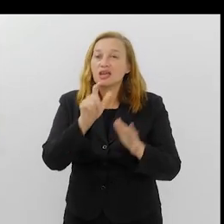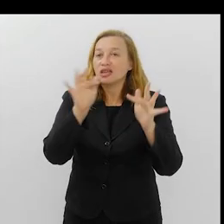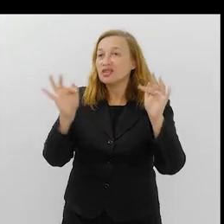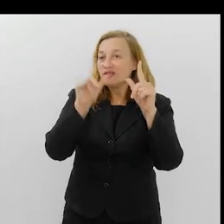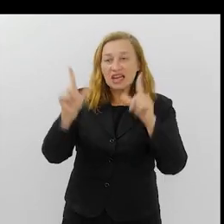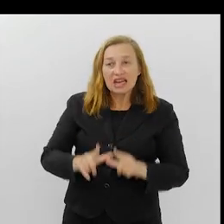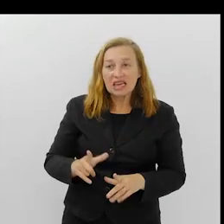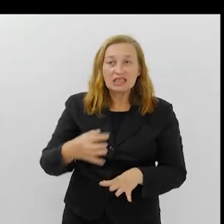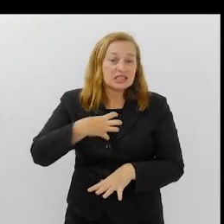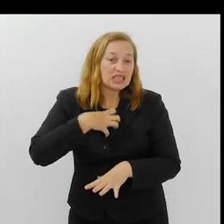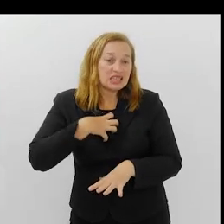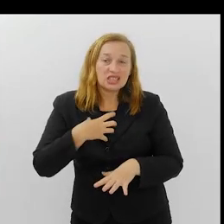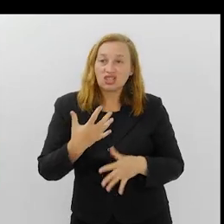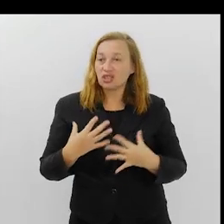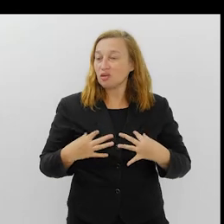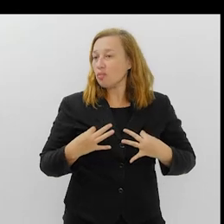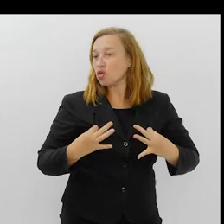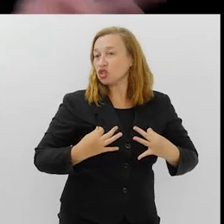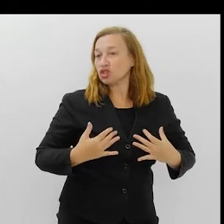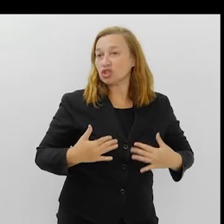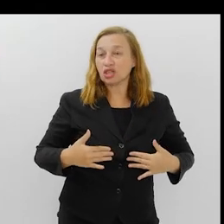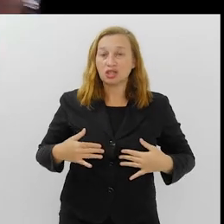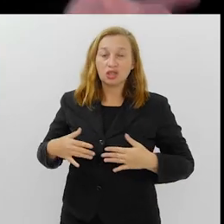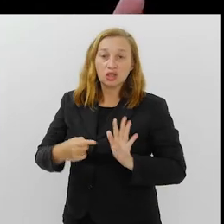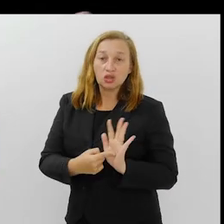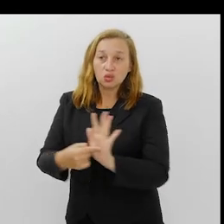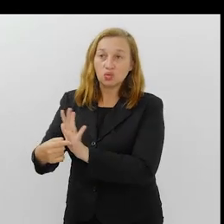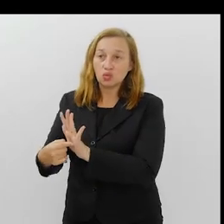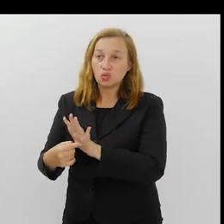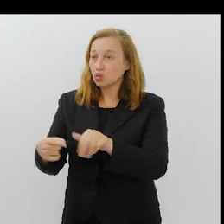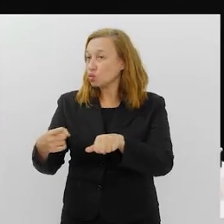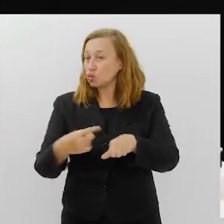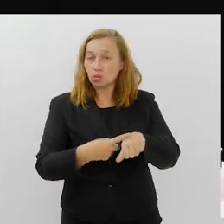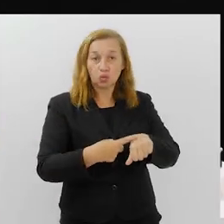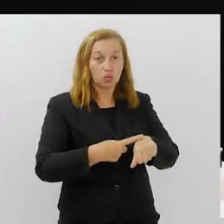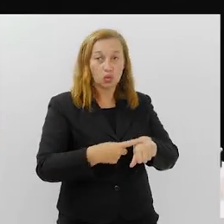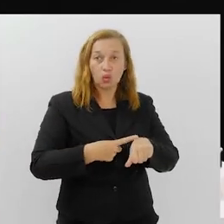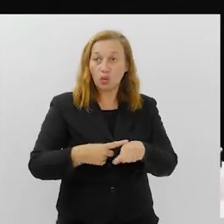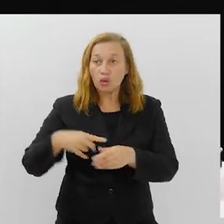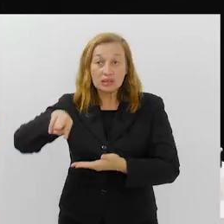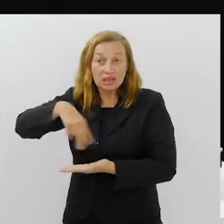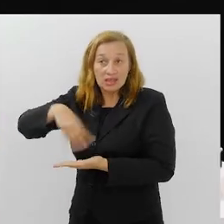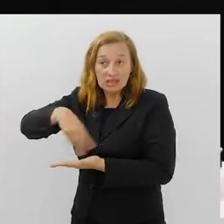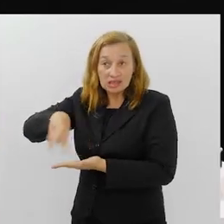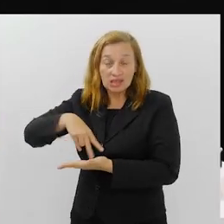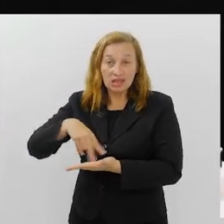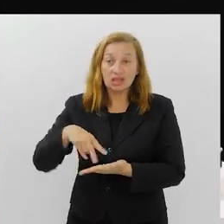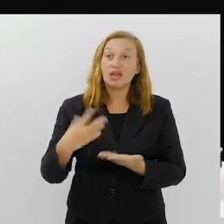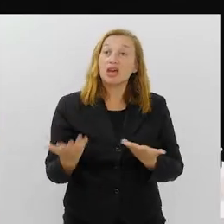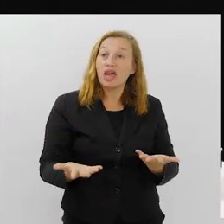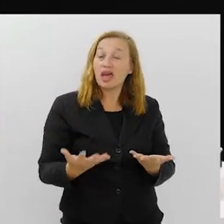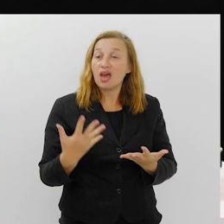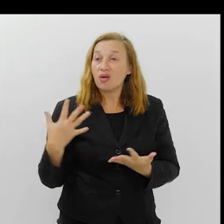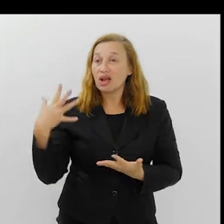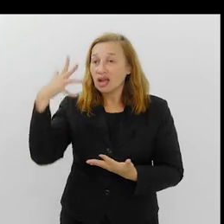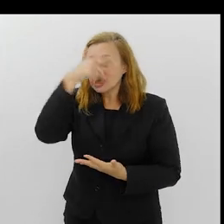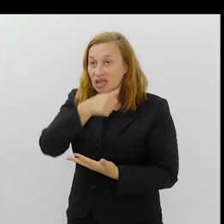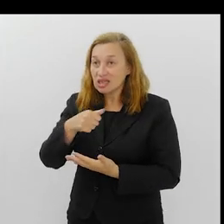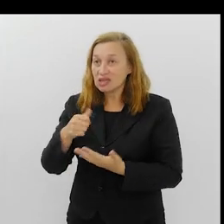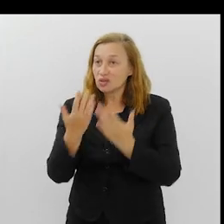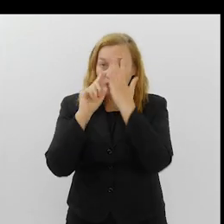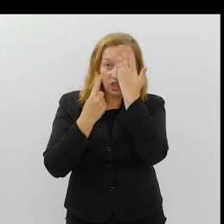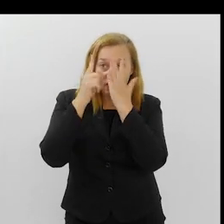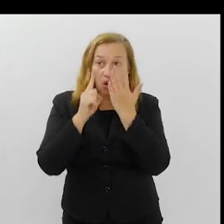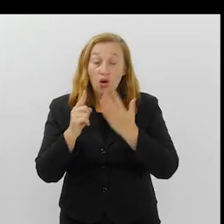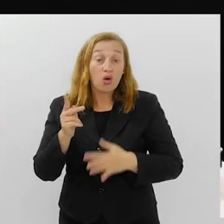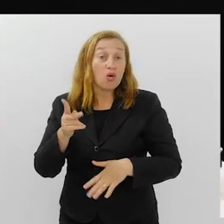sentindo felizes, se exibindo, o seu corpo dançando, se movimentando. Então, tudo isso eu acho uma grande riqueza do carnaval.